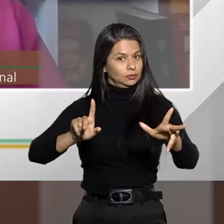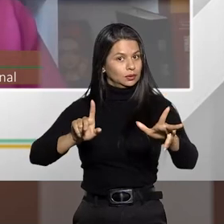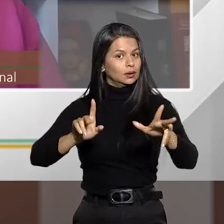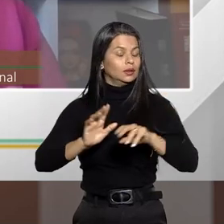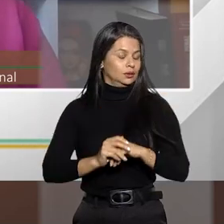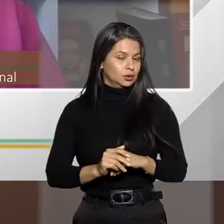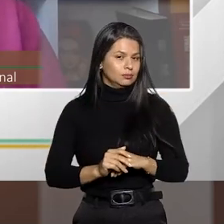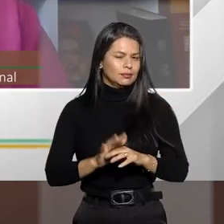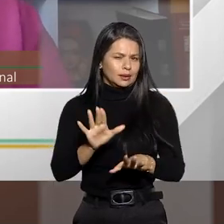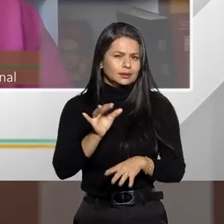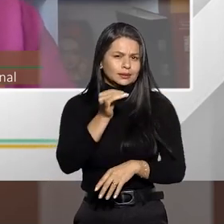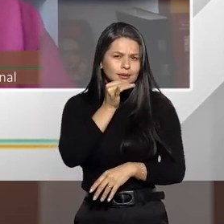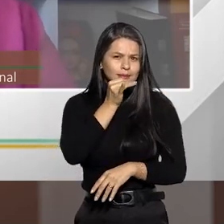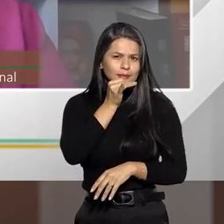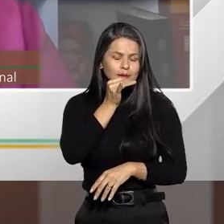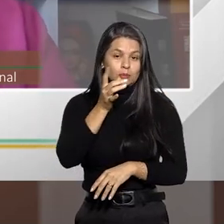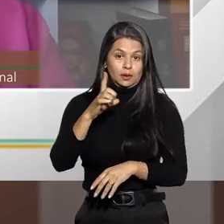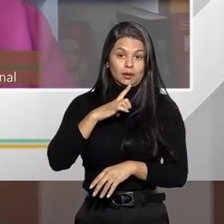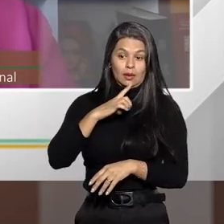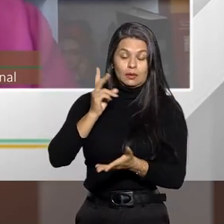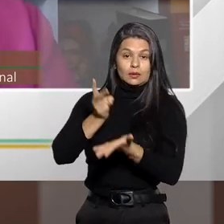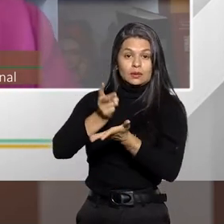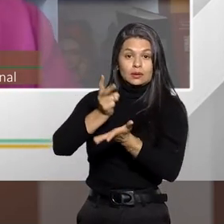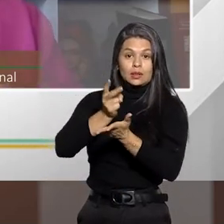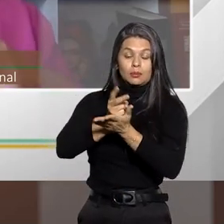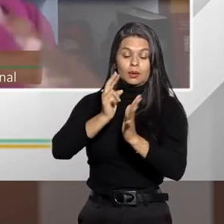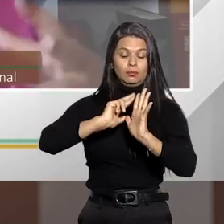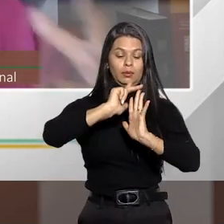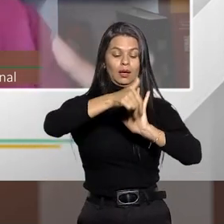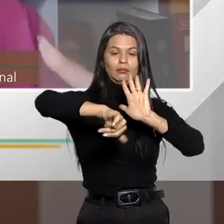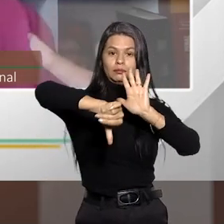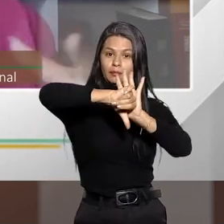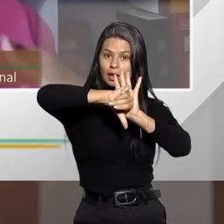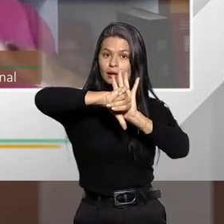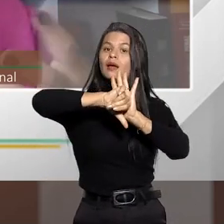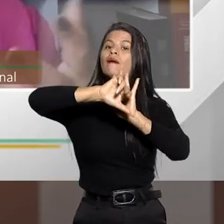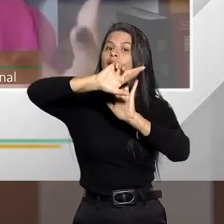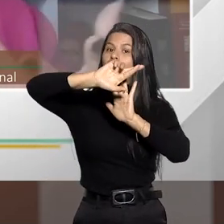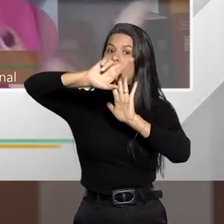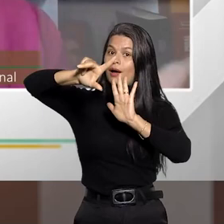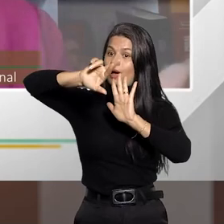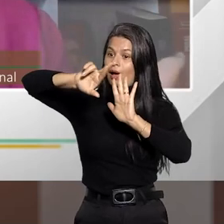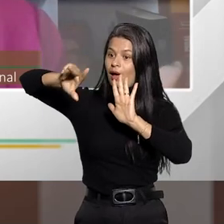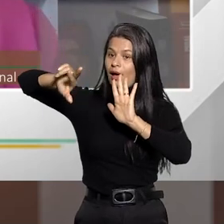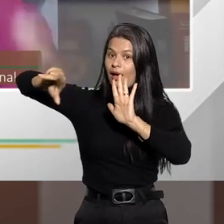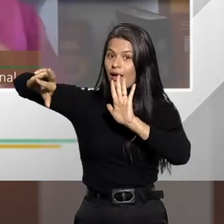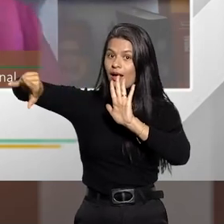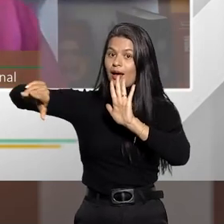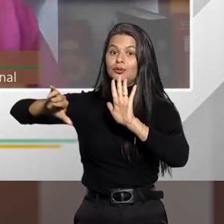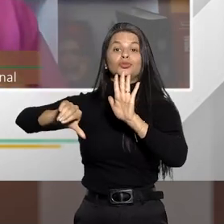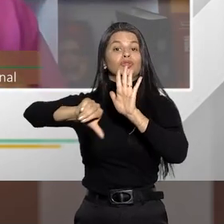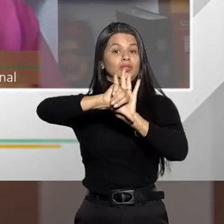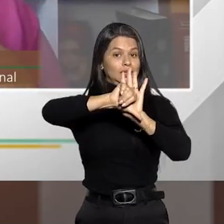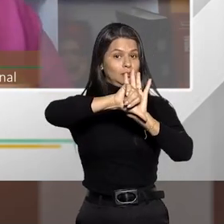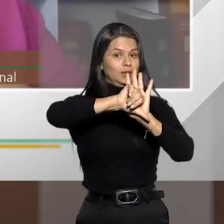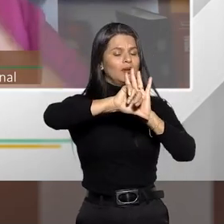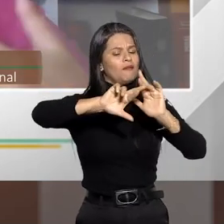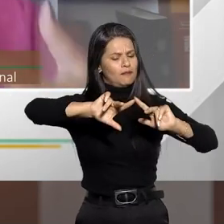existe sempre no concurso material de crimes é uma pluralidade de crimes, então,